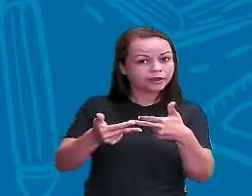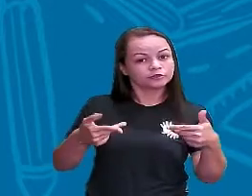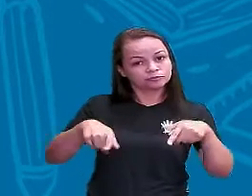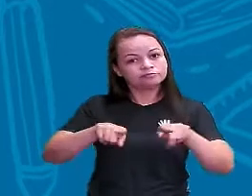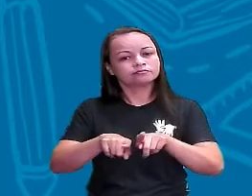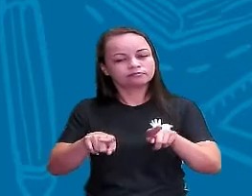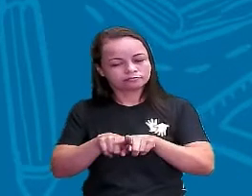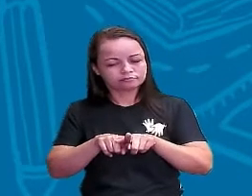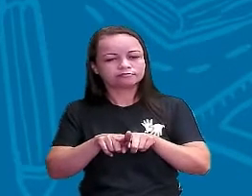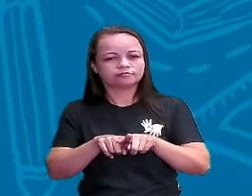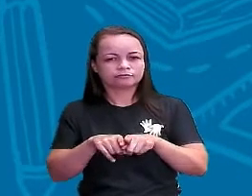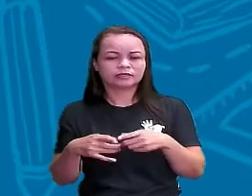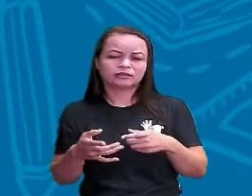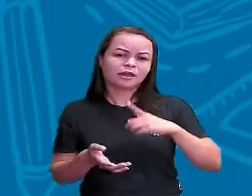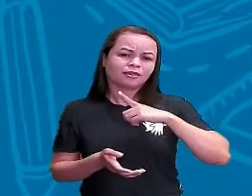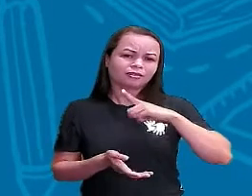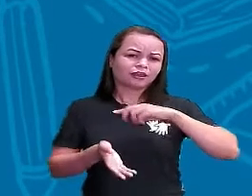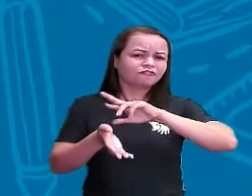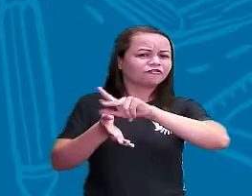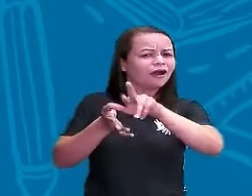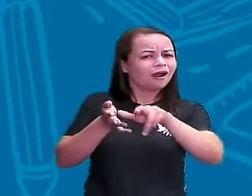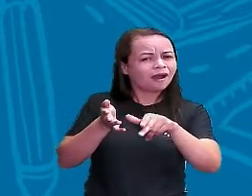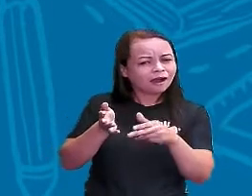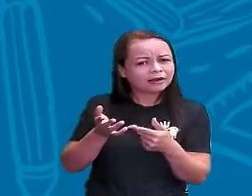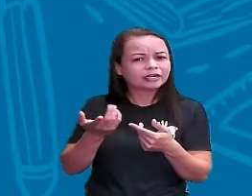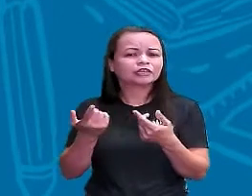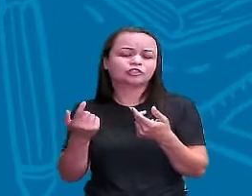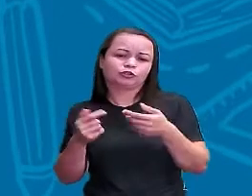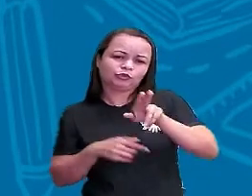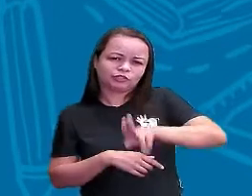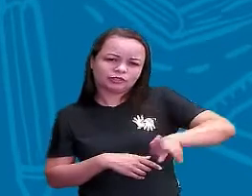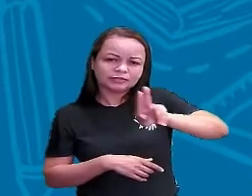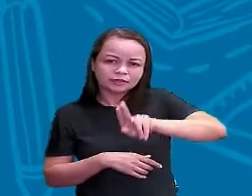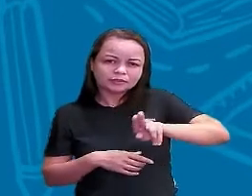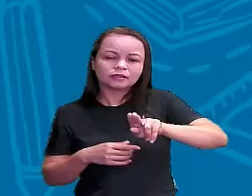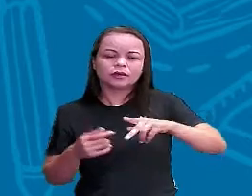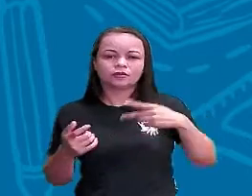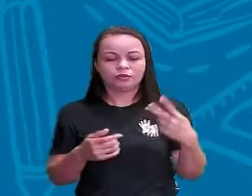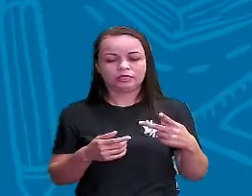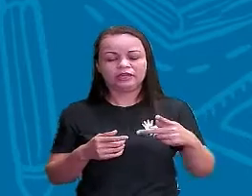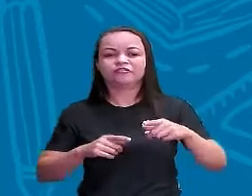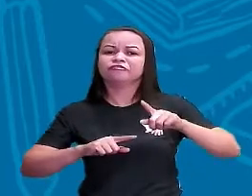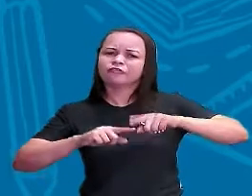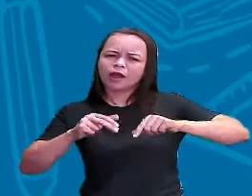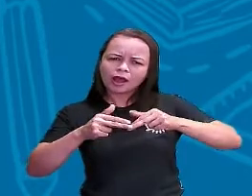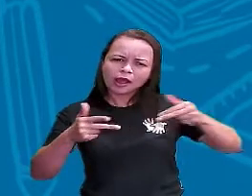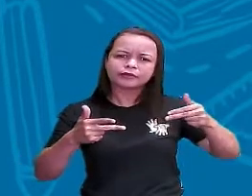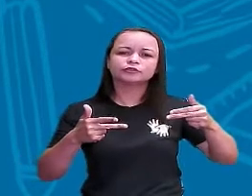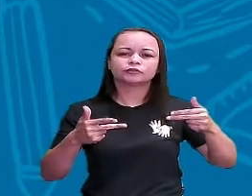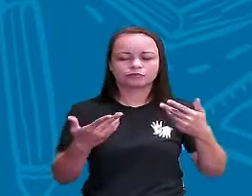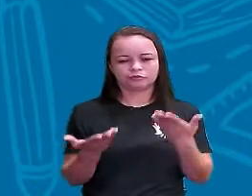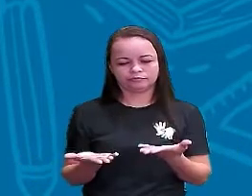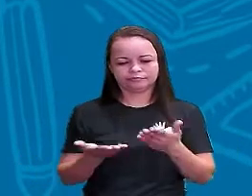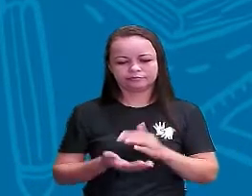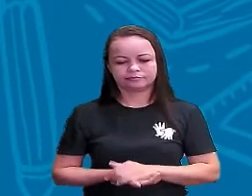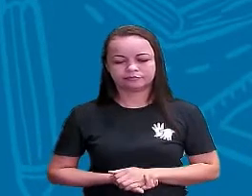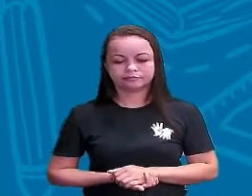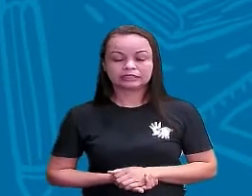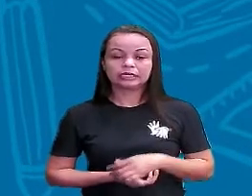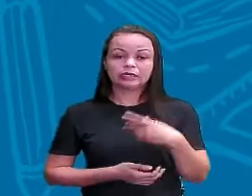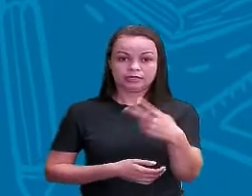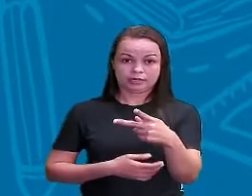Ou seja, eles têm várias utilidades Têm várias utilizações em diversos objetos E a